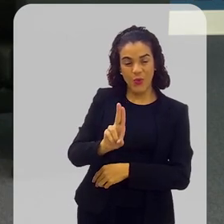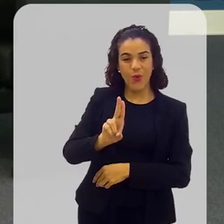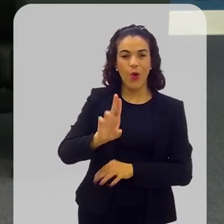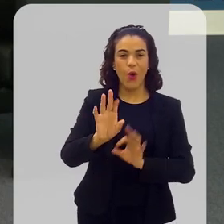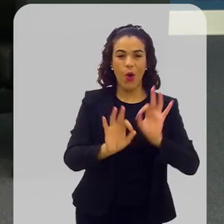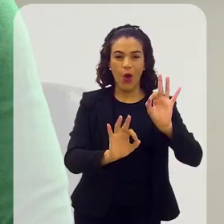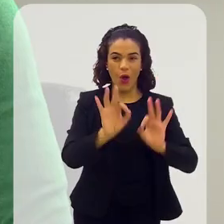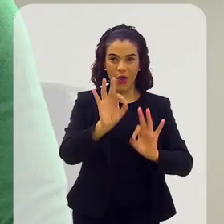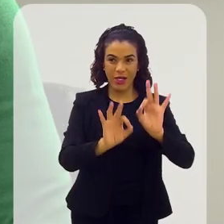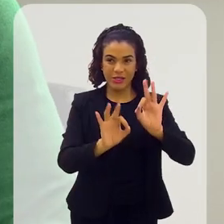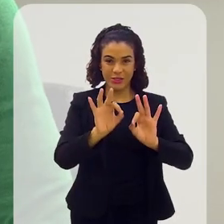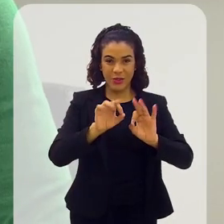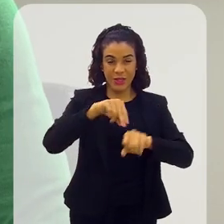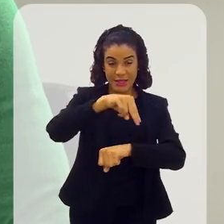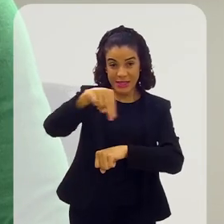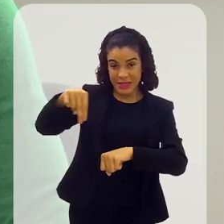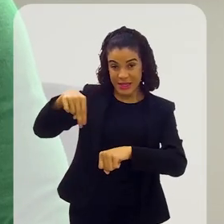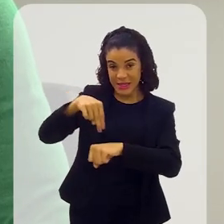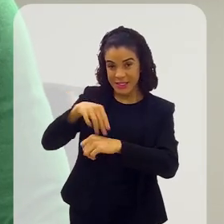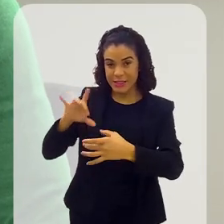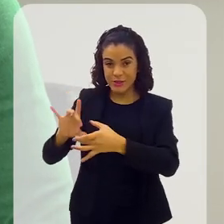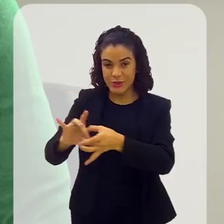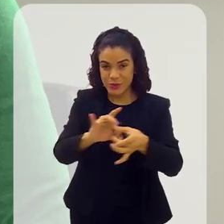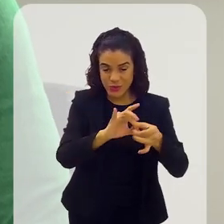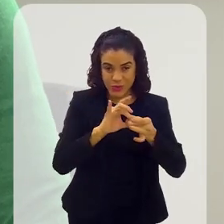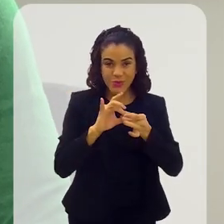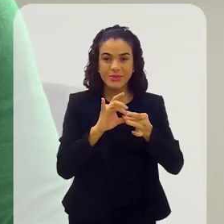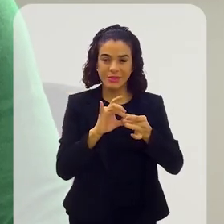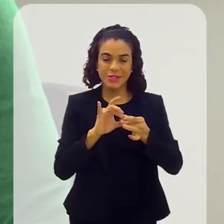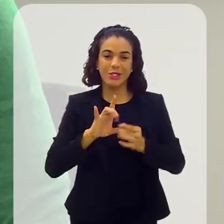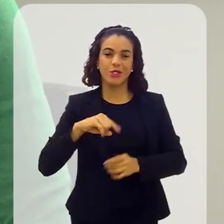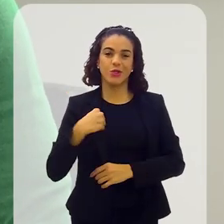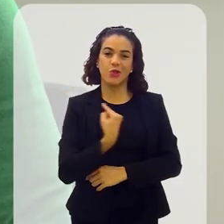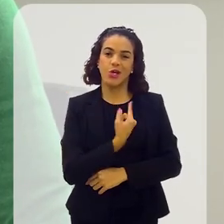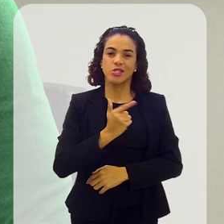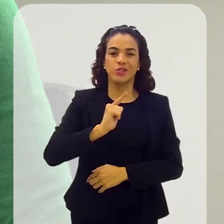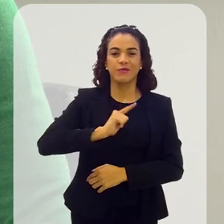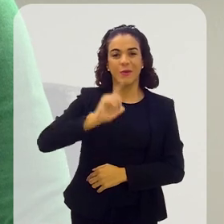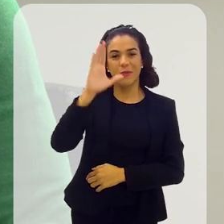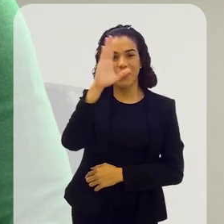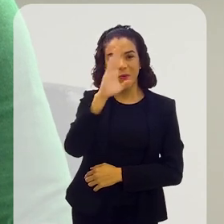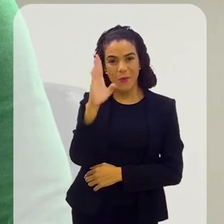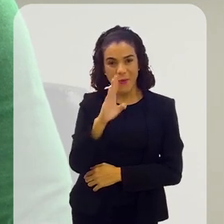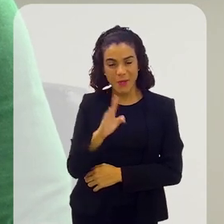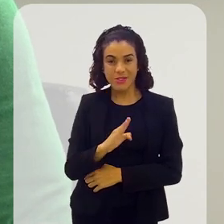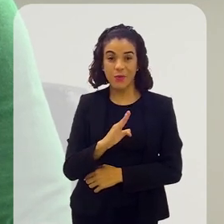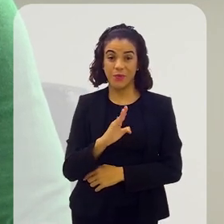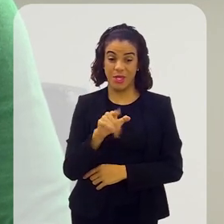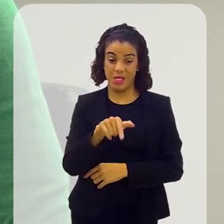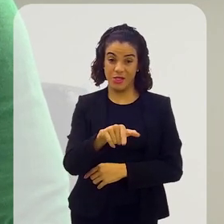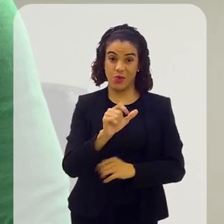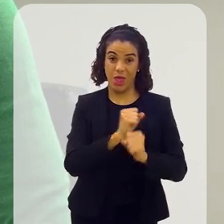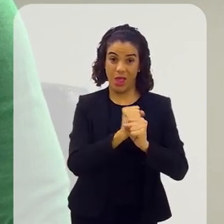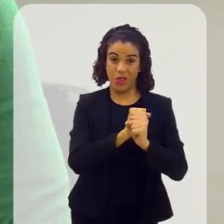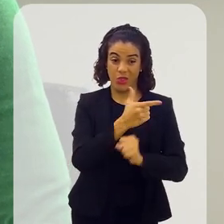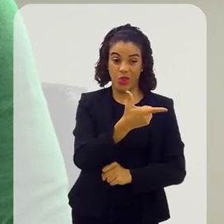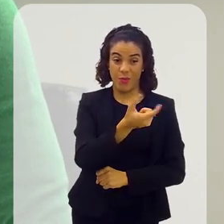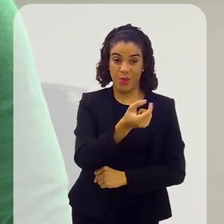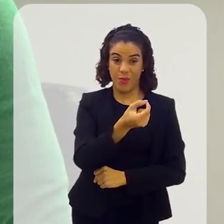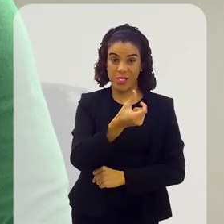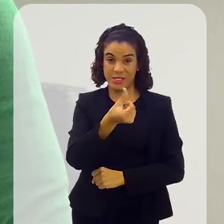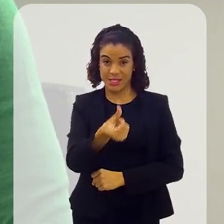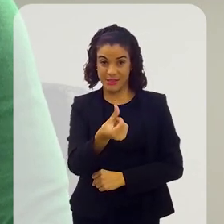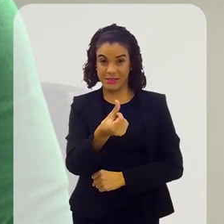da Organização das Nações Unidas, nós tivemos aqui no Brasil, nós isso aconteceu em 2006 na ONU.